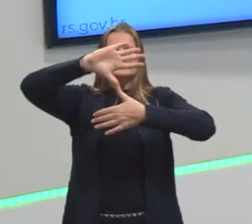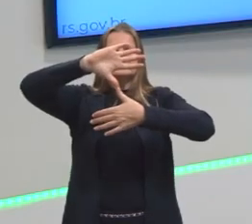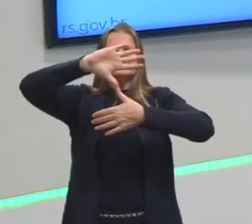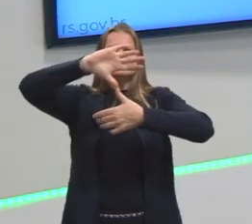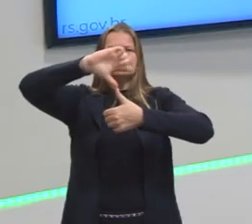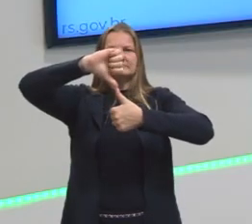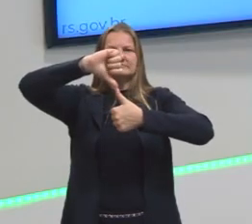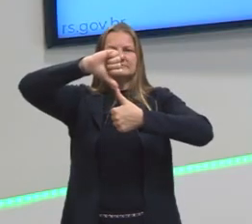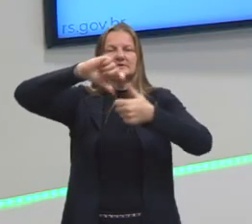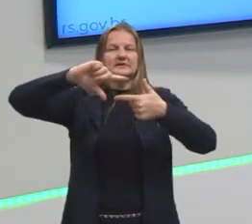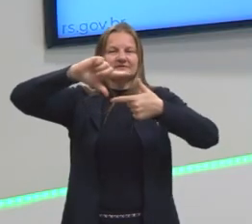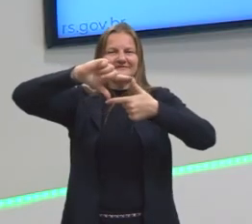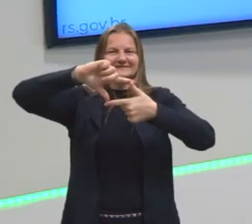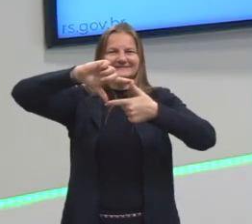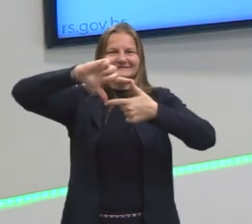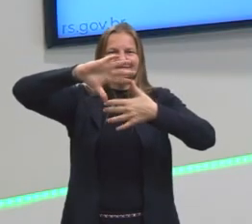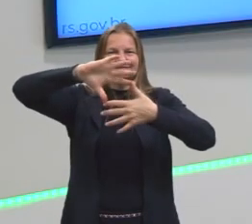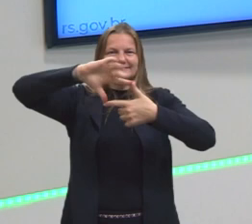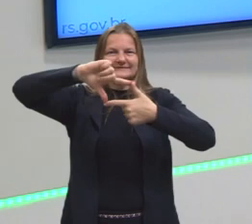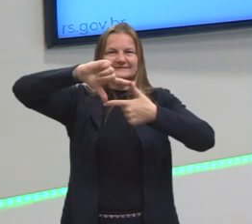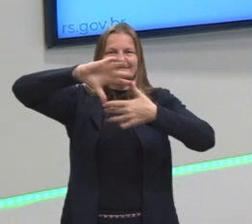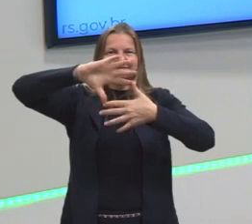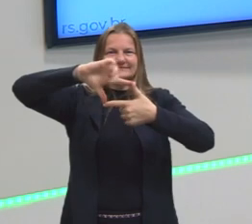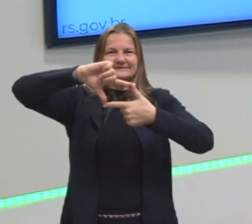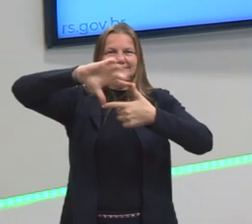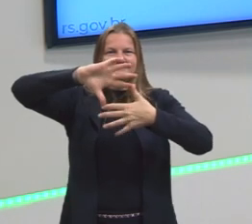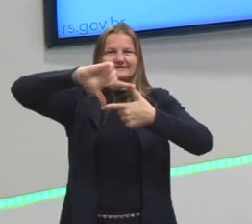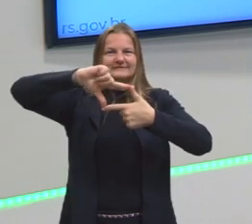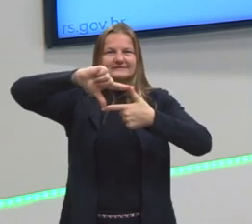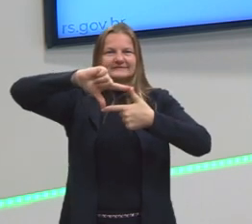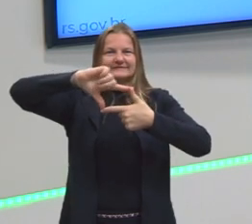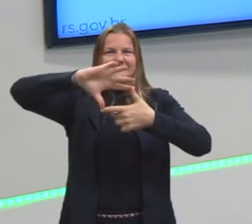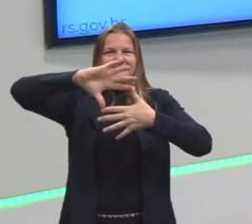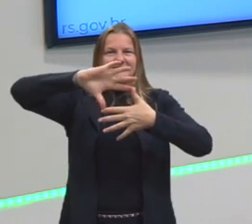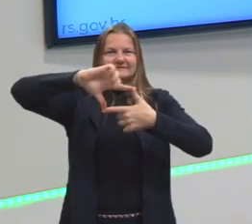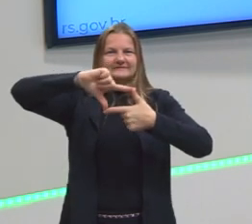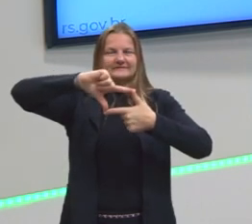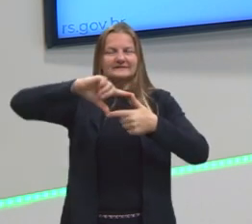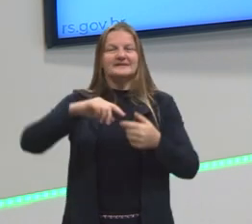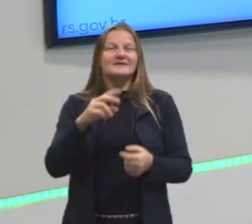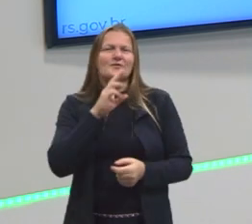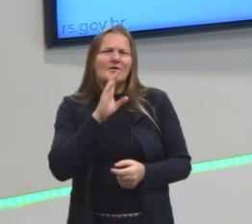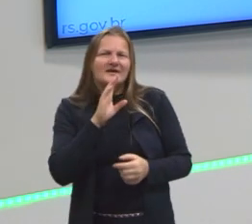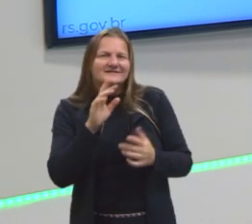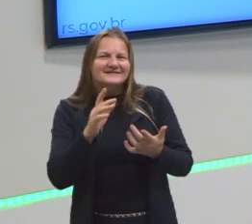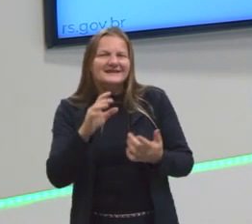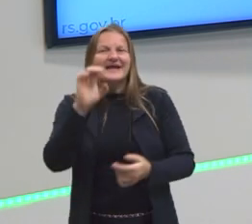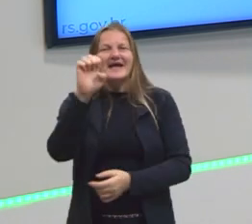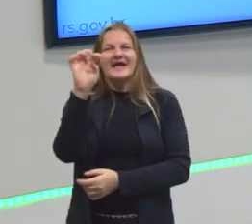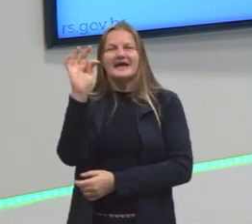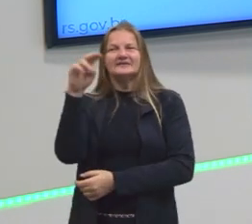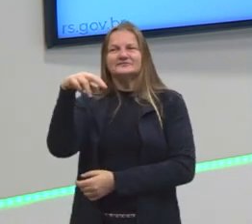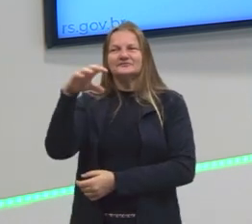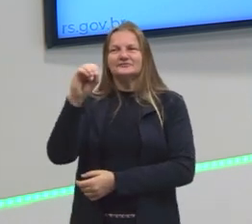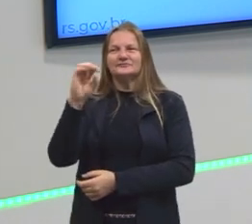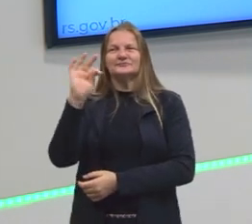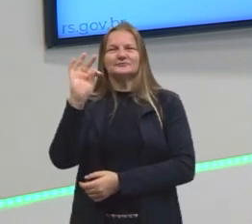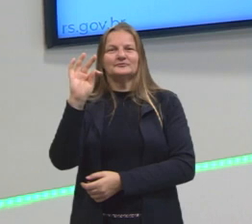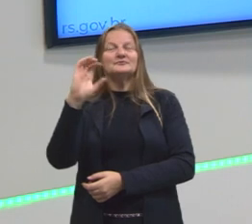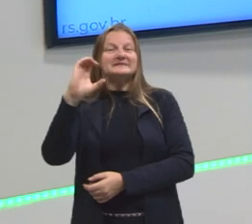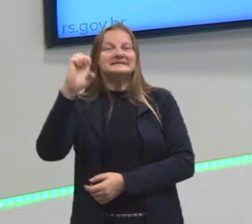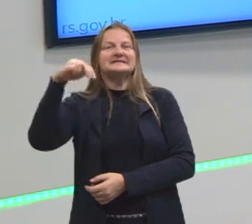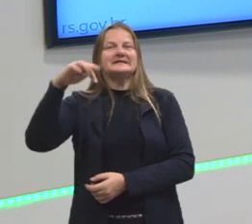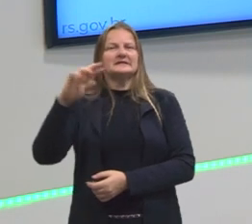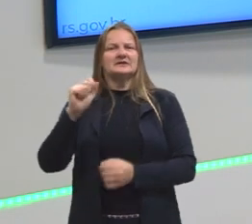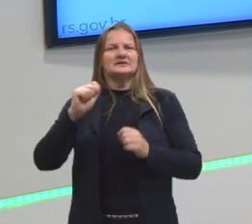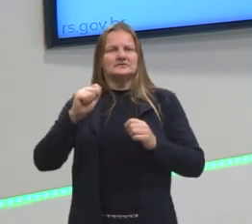América e realmente foi. Realmente foi. Eles vêm para cá trazendo toda a cultura europeia. Mas etnocentrismo também é. A questão do